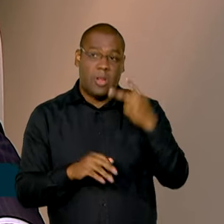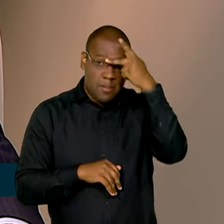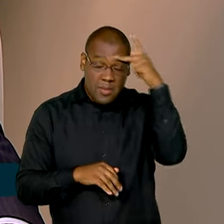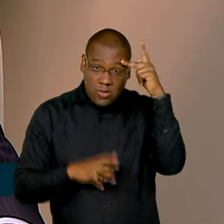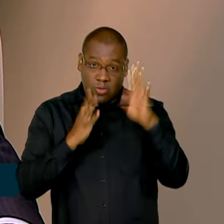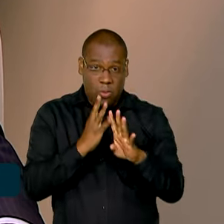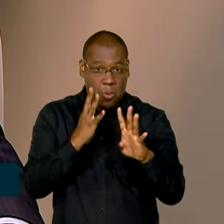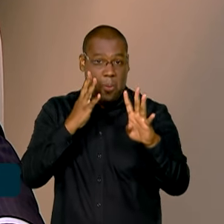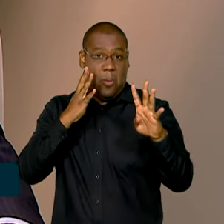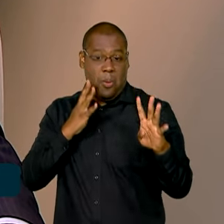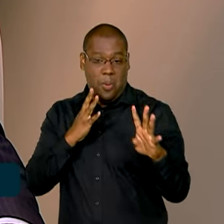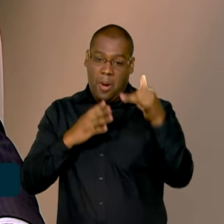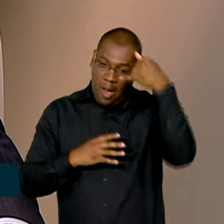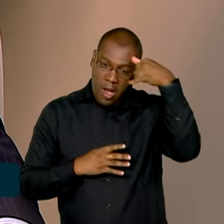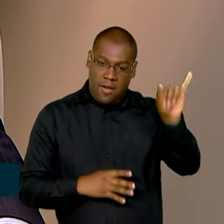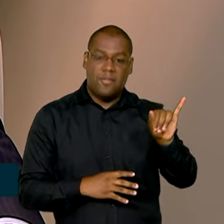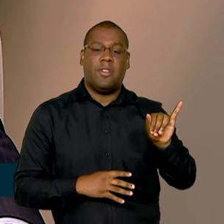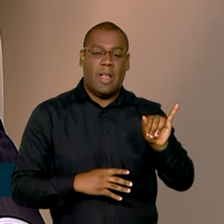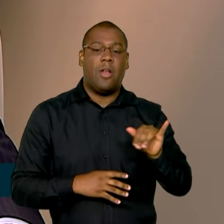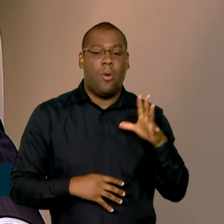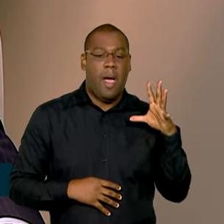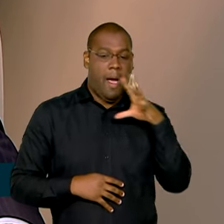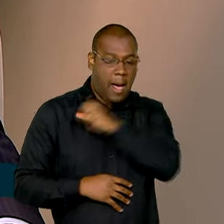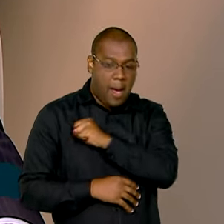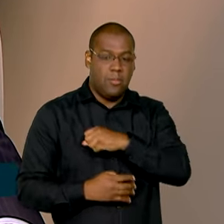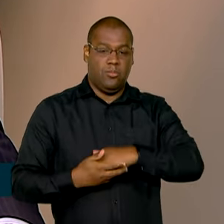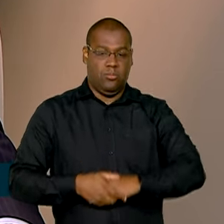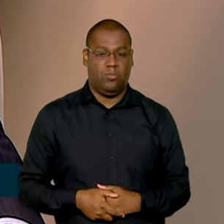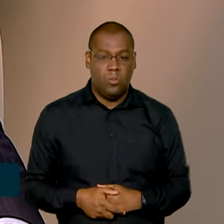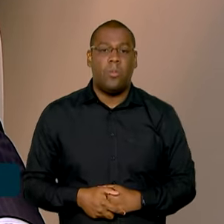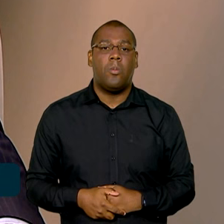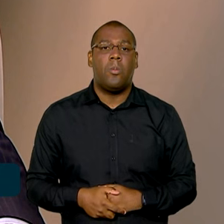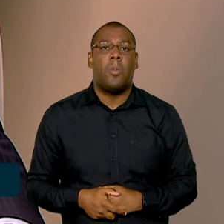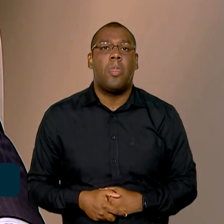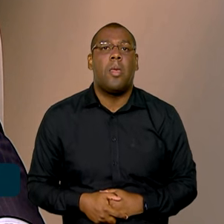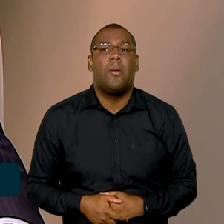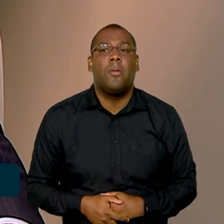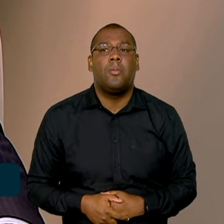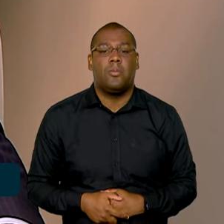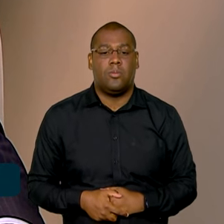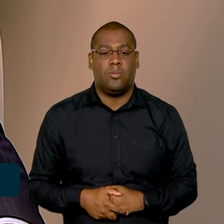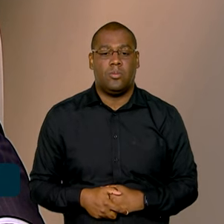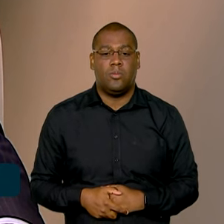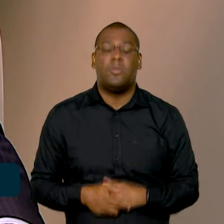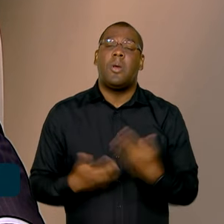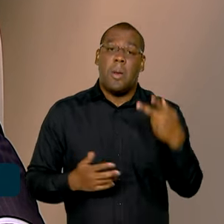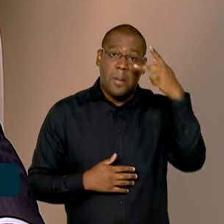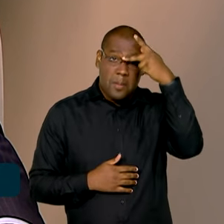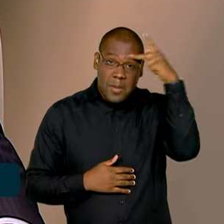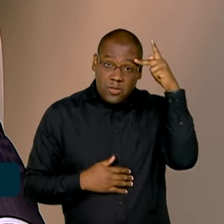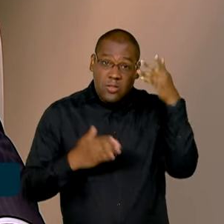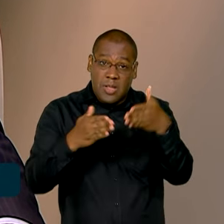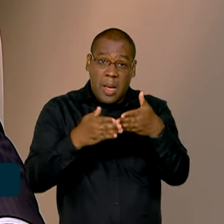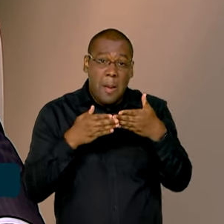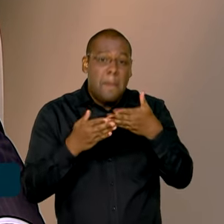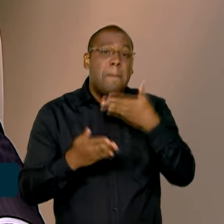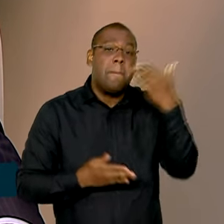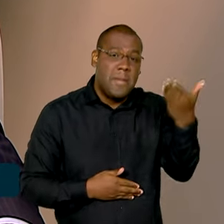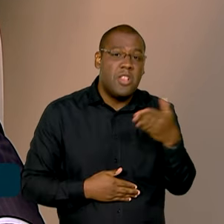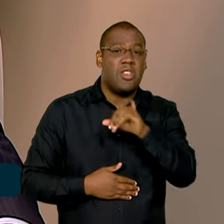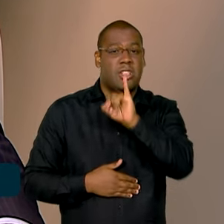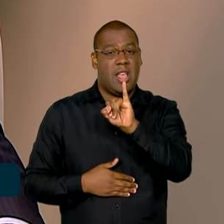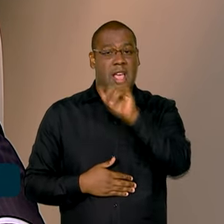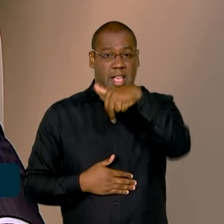o prazo legal são 45 dias, para nós o que é mais importante é que a pessoa que peça o benefício na Previdência, aquele